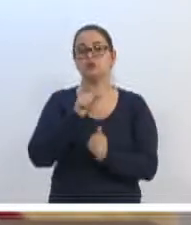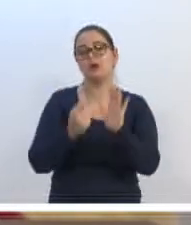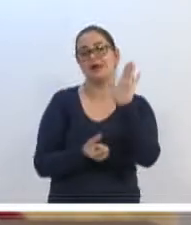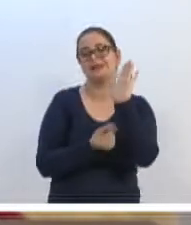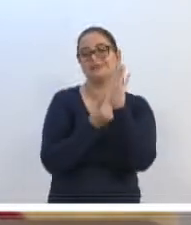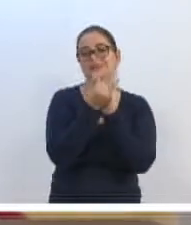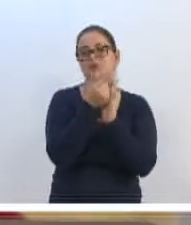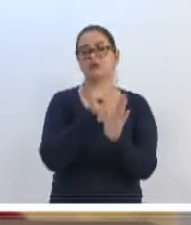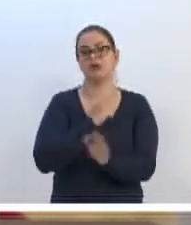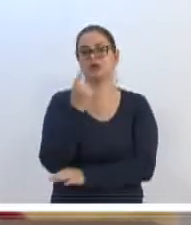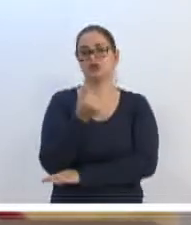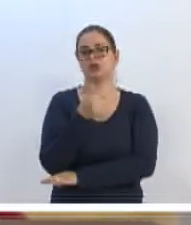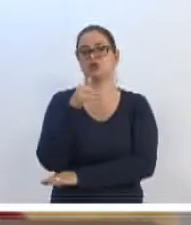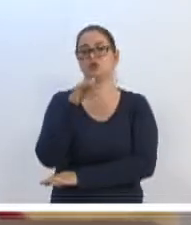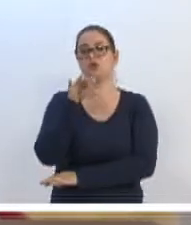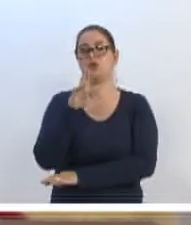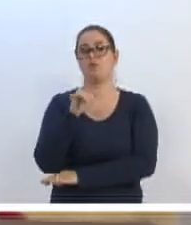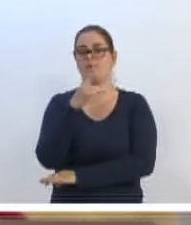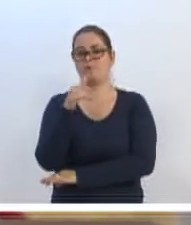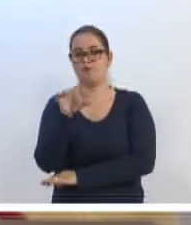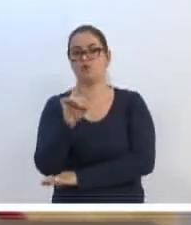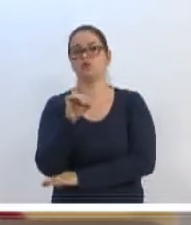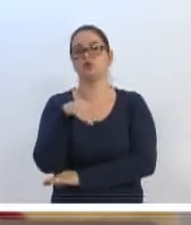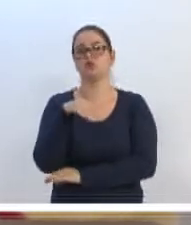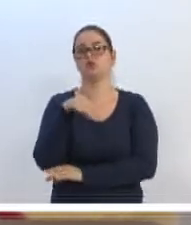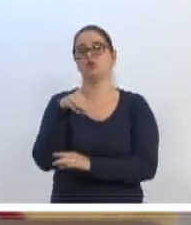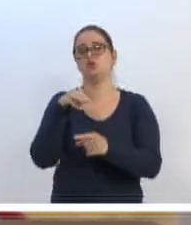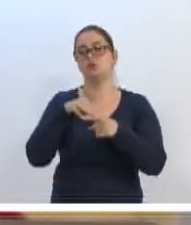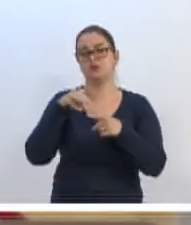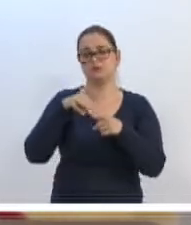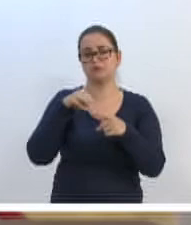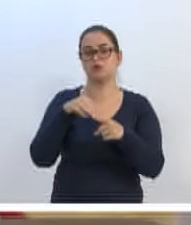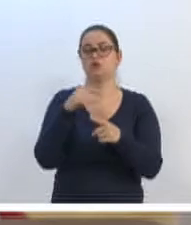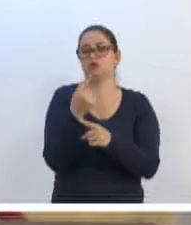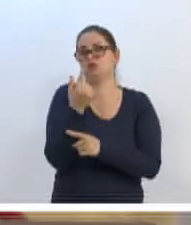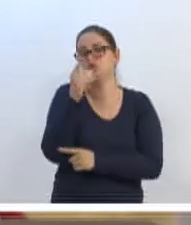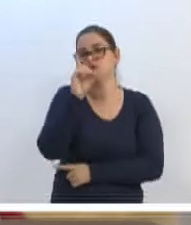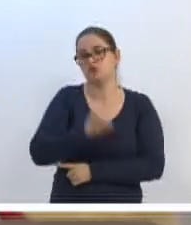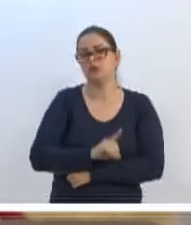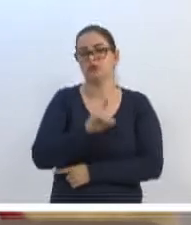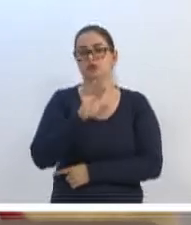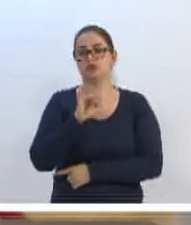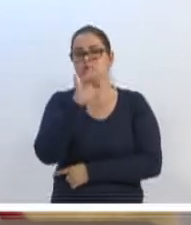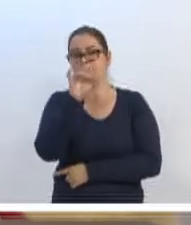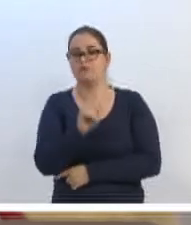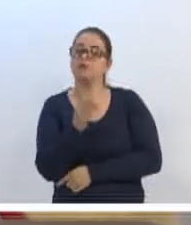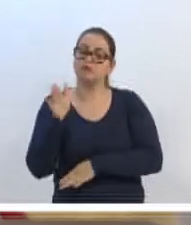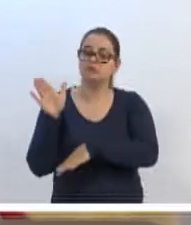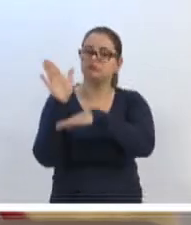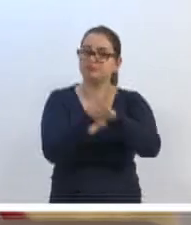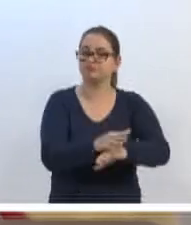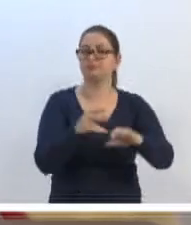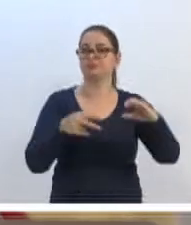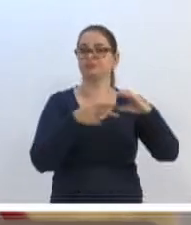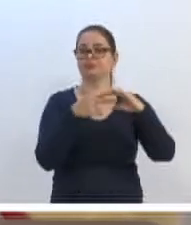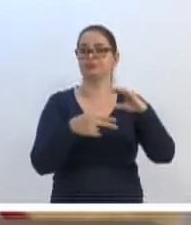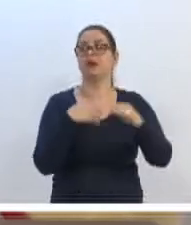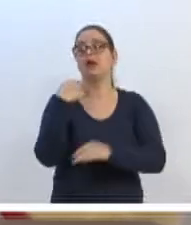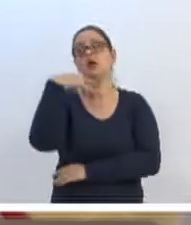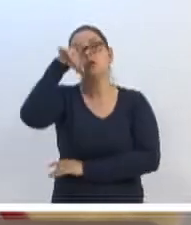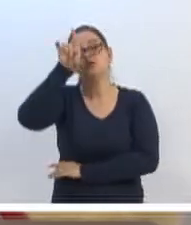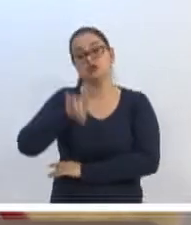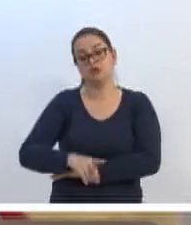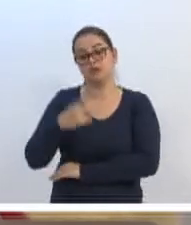temos aí dinheiro do Fundo Municipal de Defesa de Direito Difuso, que ele pode, sim, dependendo de ajuste nosso aqui da Casa Legislativa, é um direito do